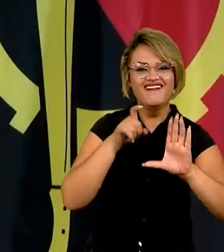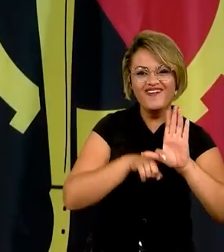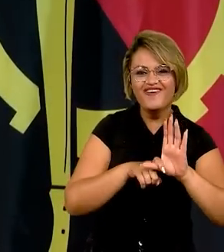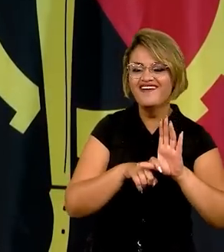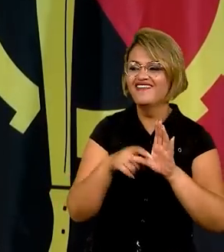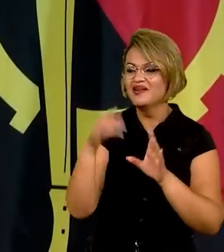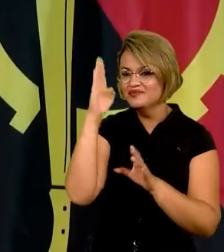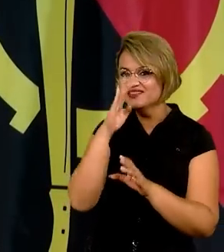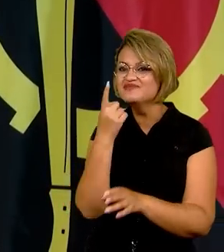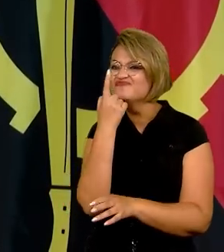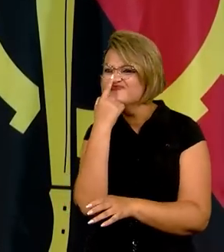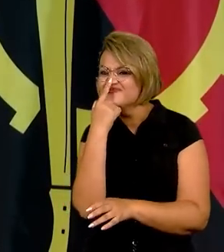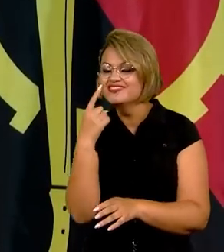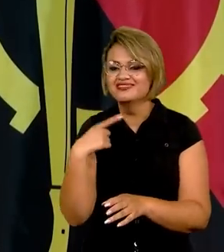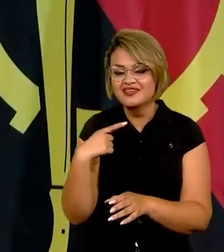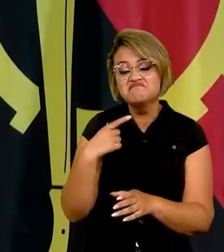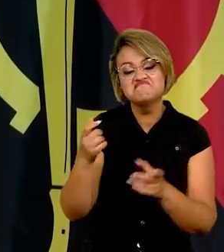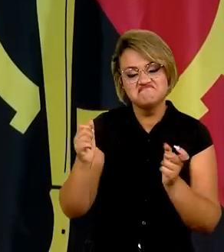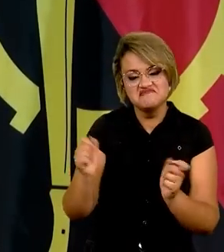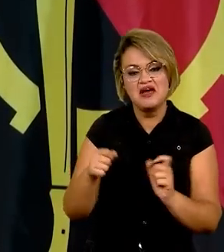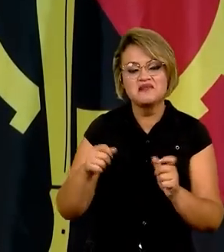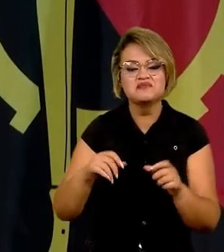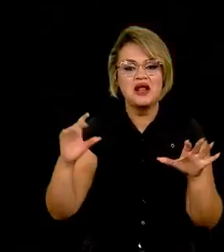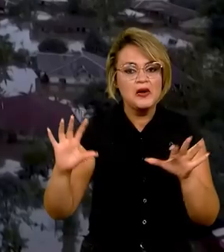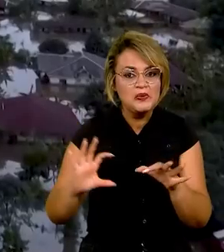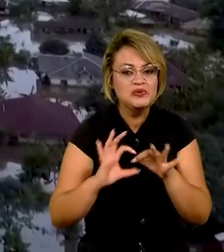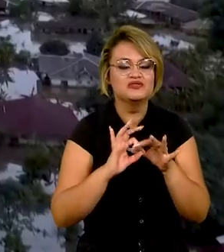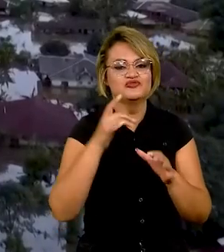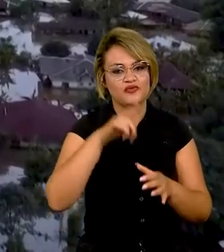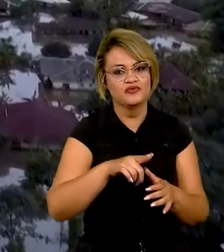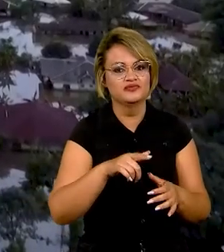Brasil vai saber aproveitar esse espaço, mas do ponto de vista humano.